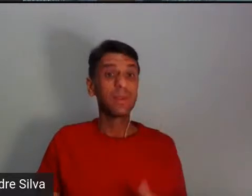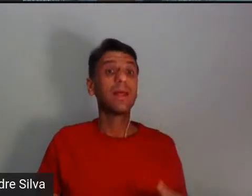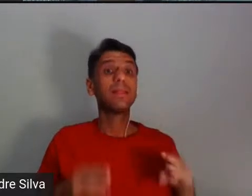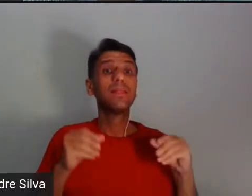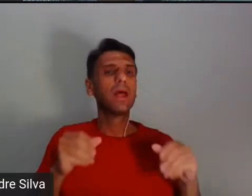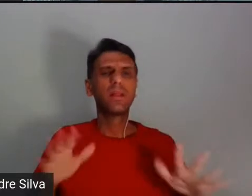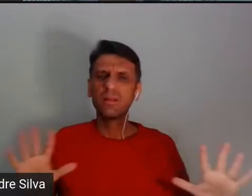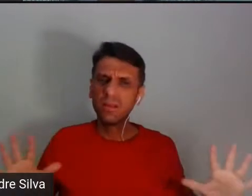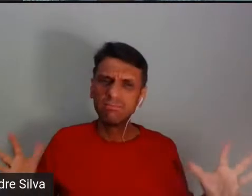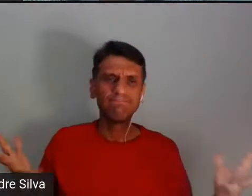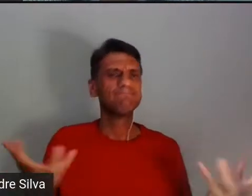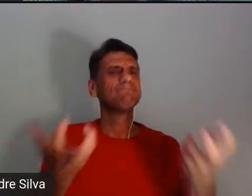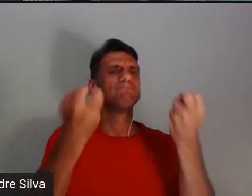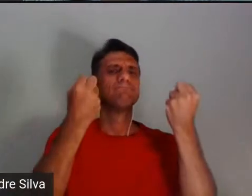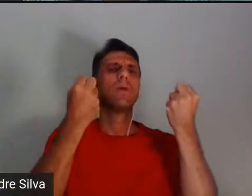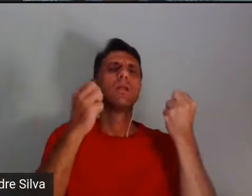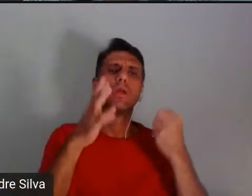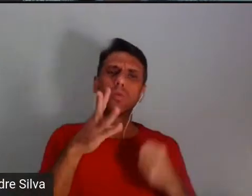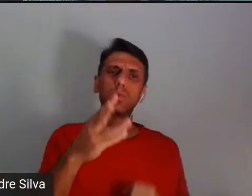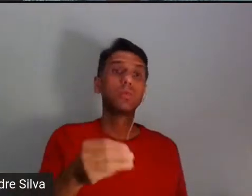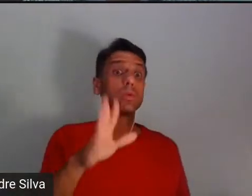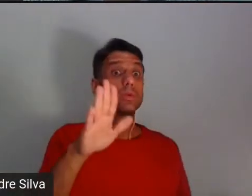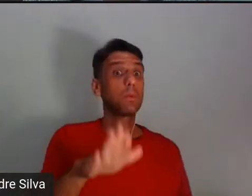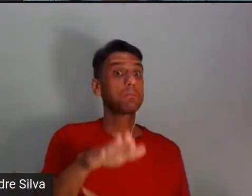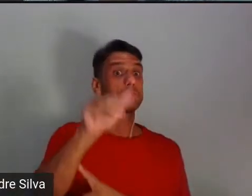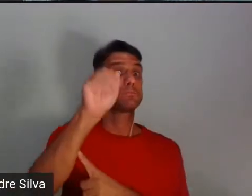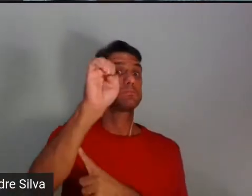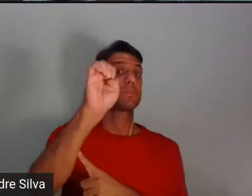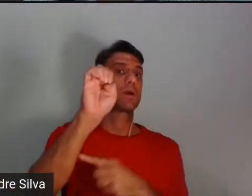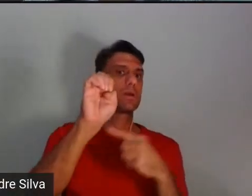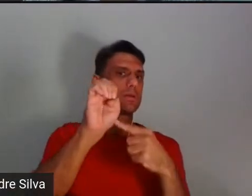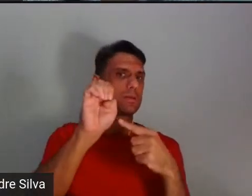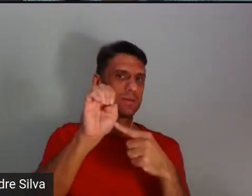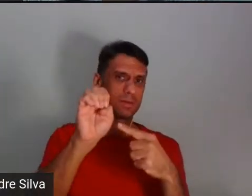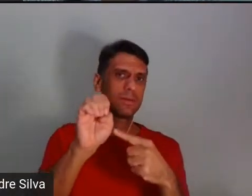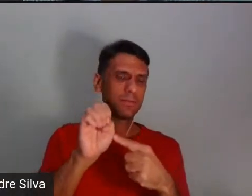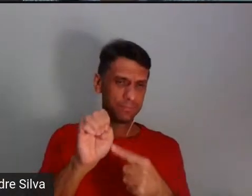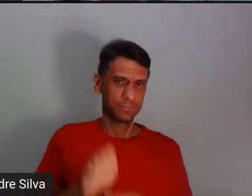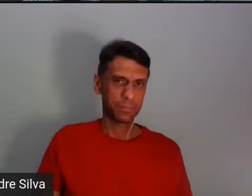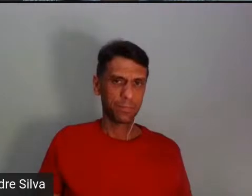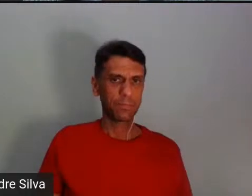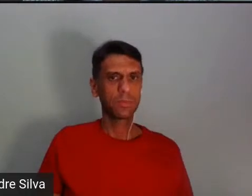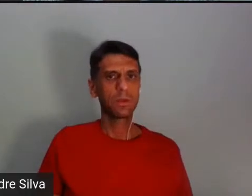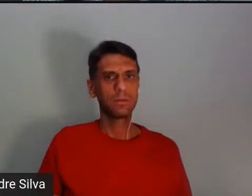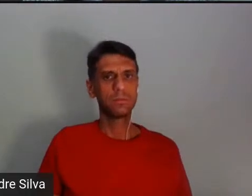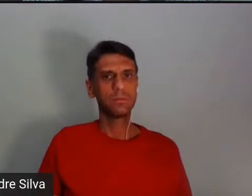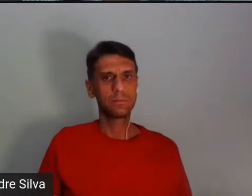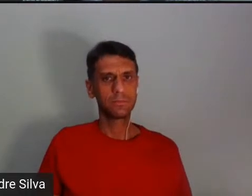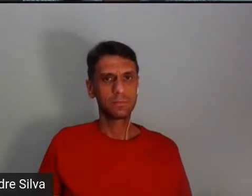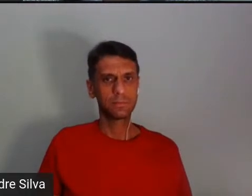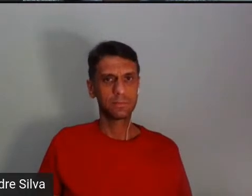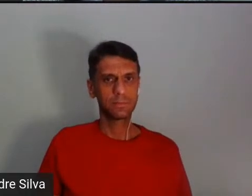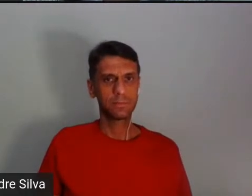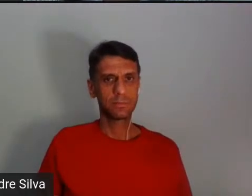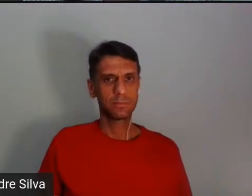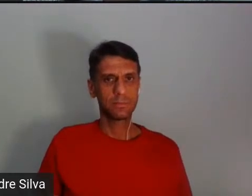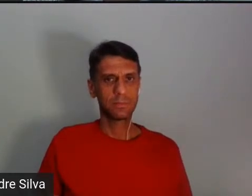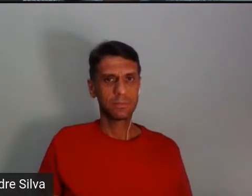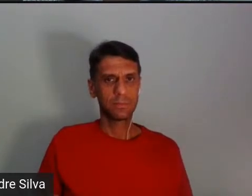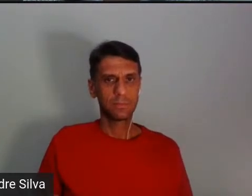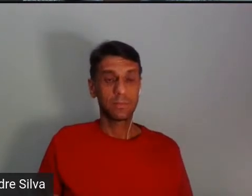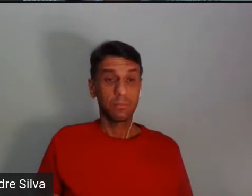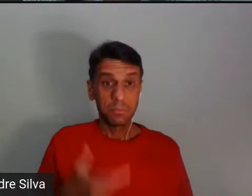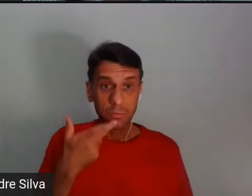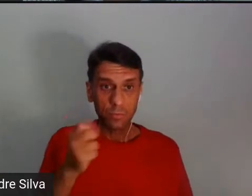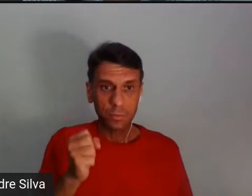abarca tudo, feminino, masculino. A mãe, né? É, sim, Então, e aí o que eu... vez... Fale.